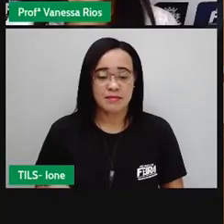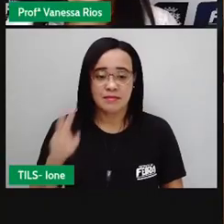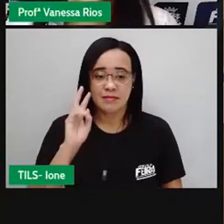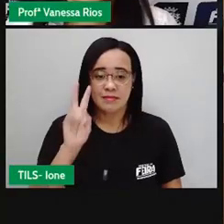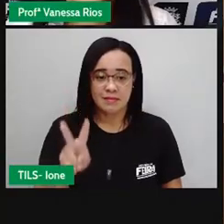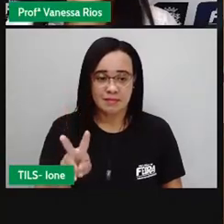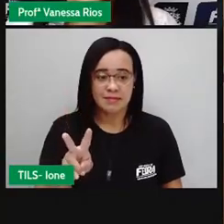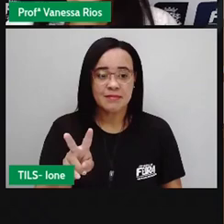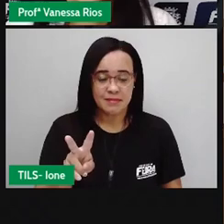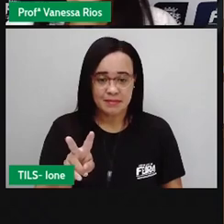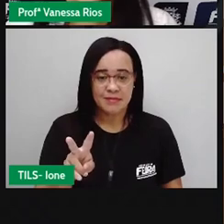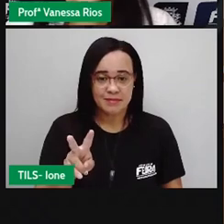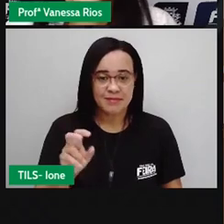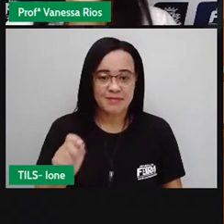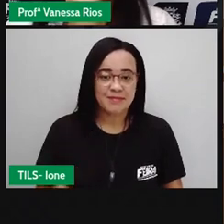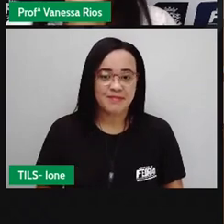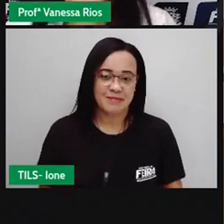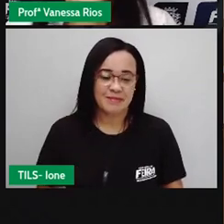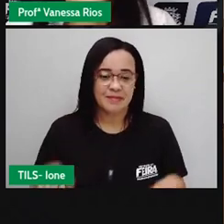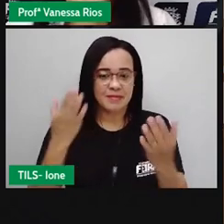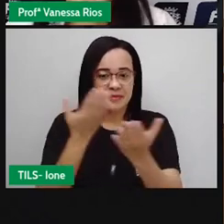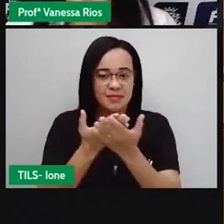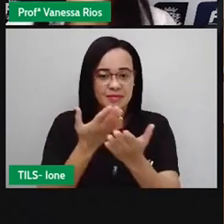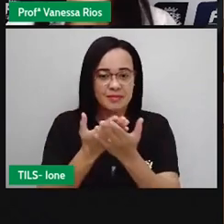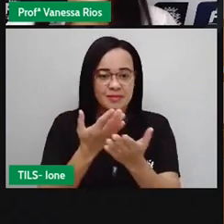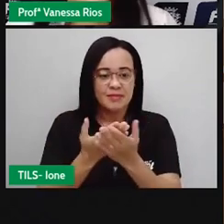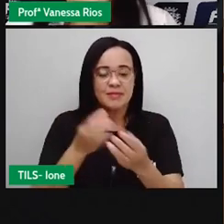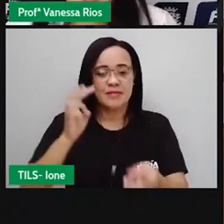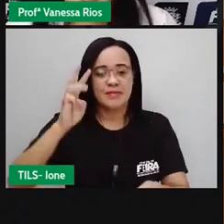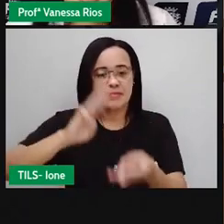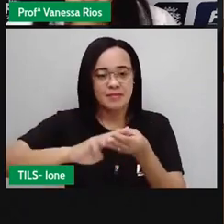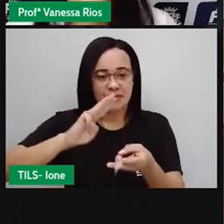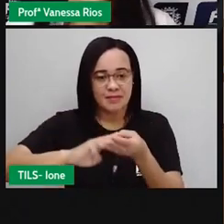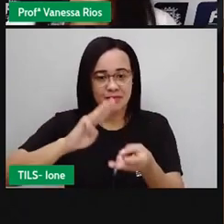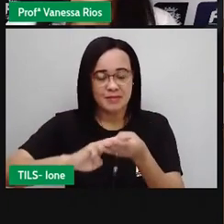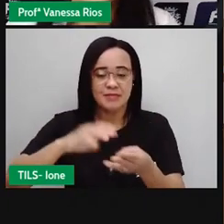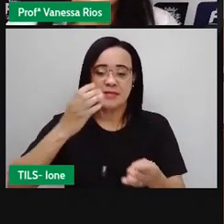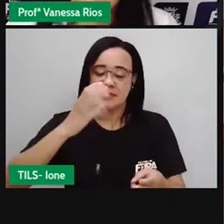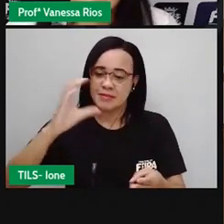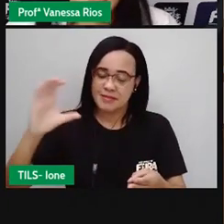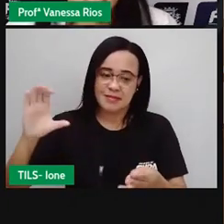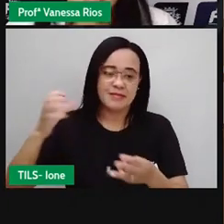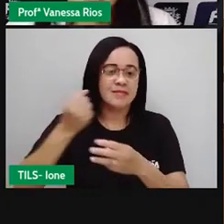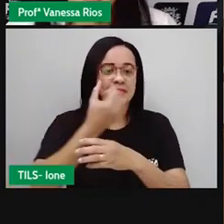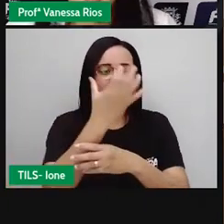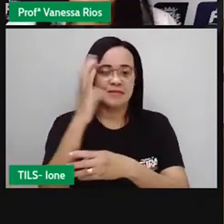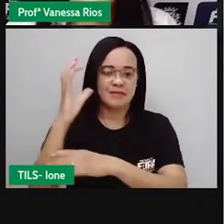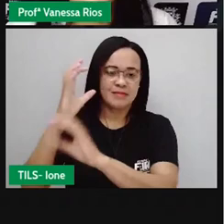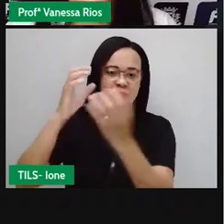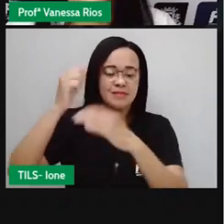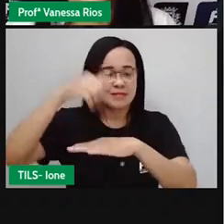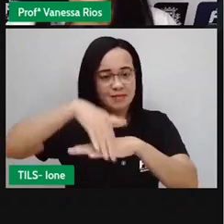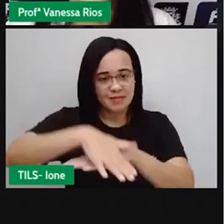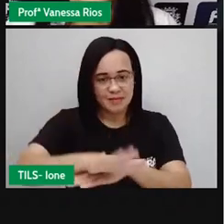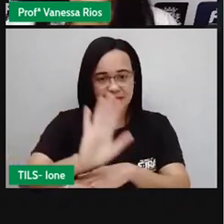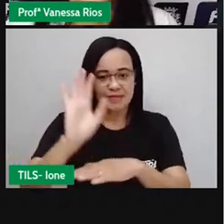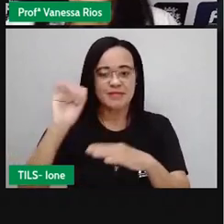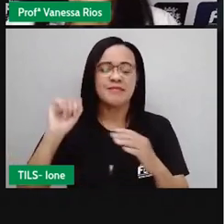só, turma, nossa aula agora é de matemática e ciências naturais.